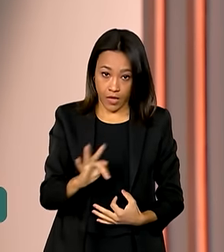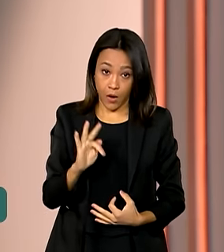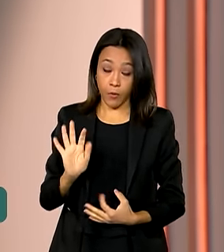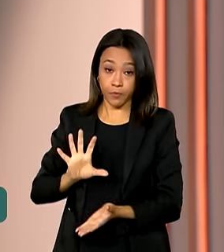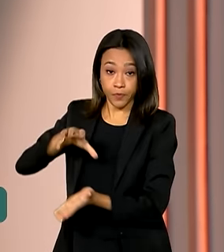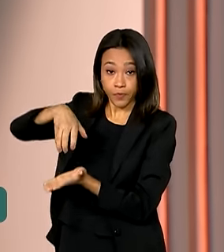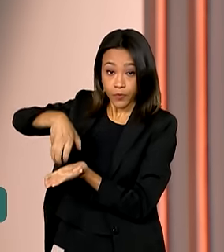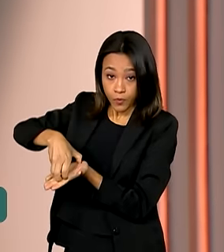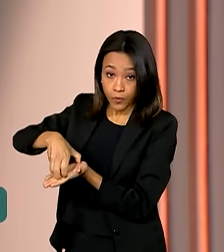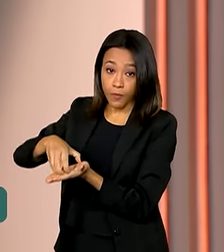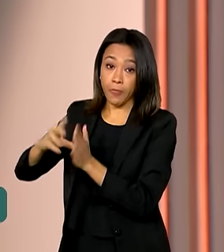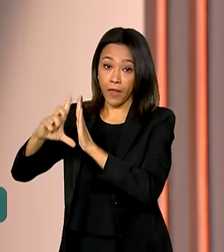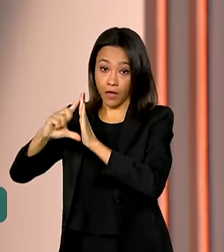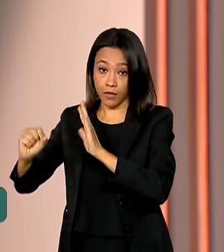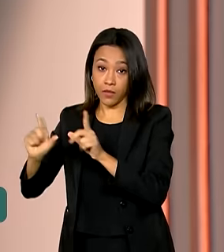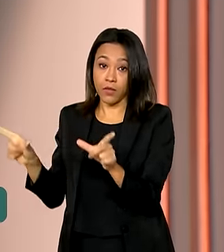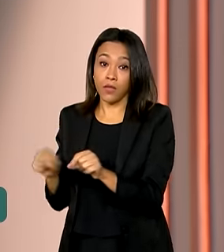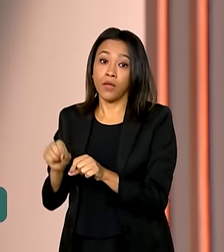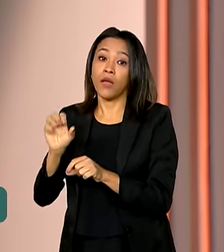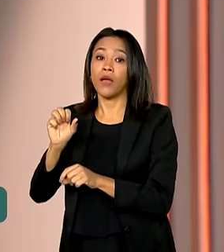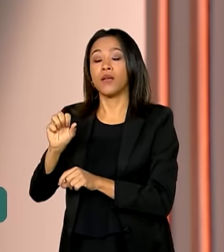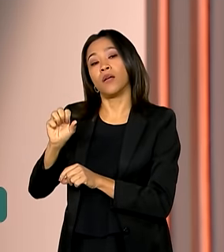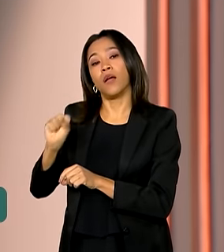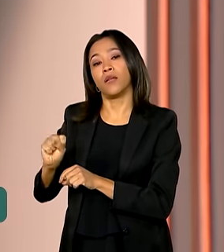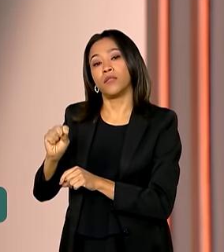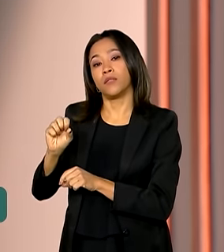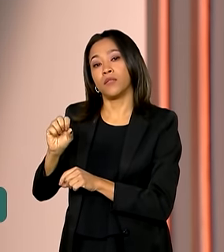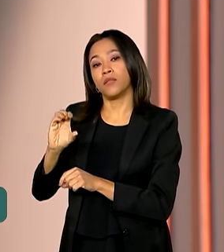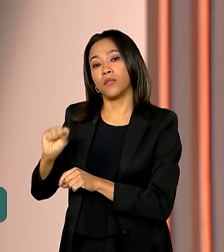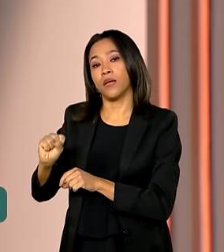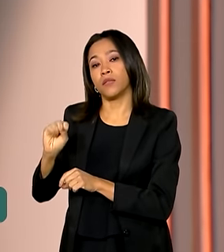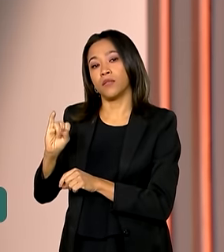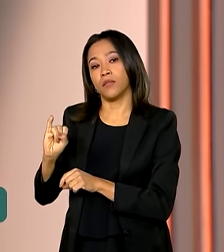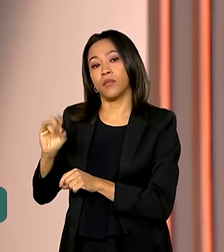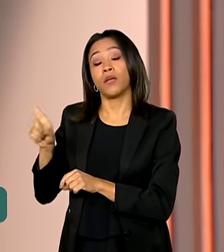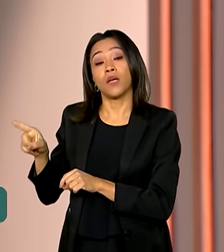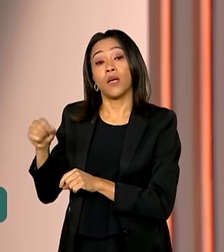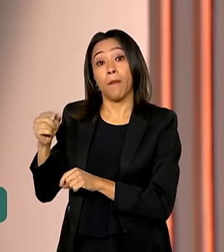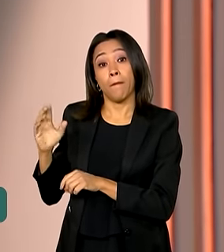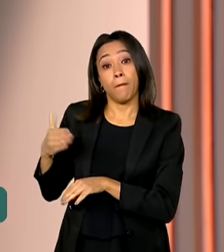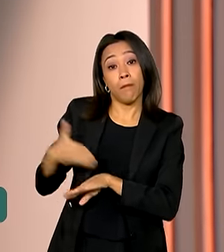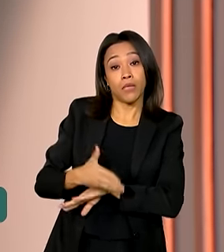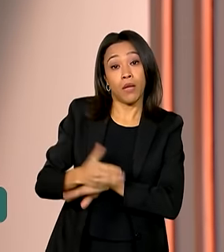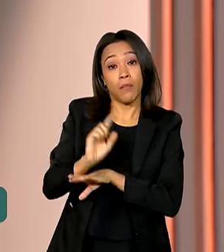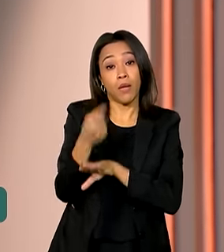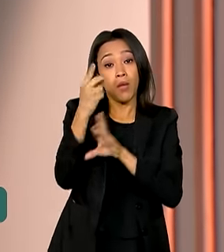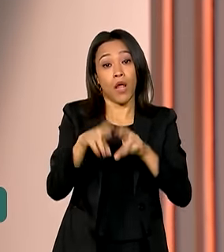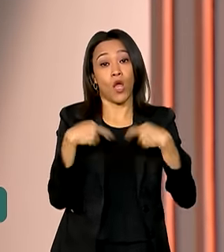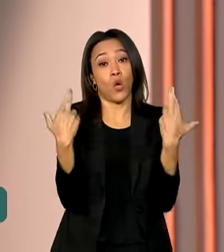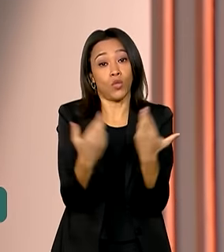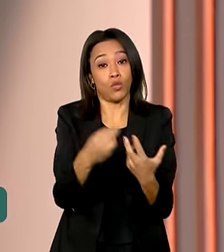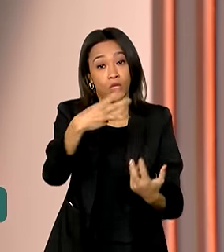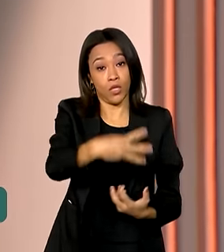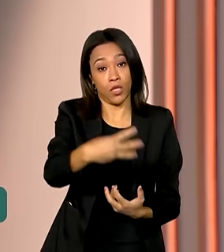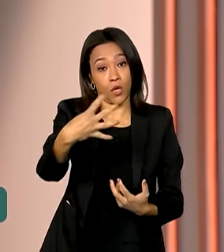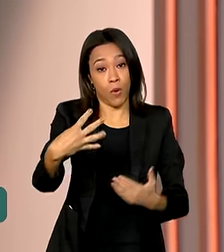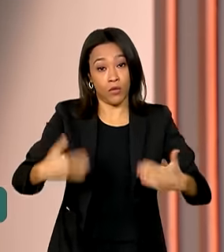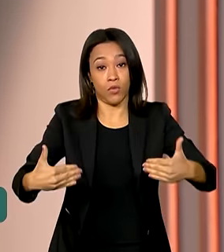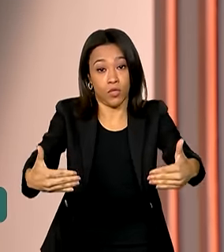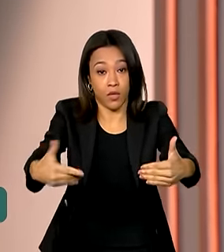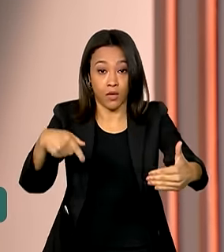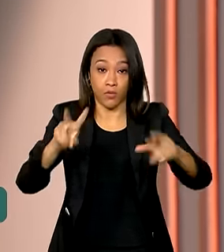Institucional e representantes de 34 ministérios participaram da primeira reunião do Comitê Nacional de